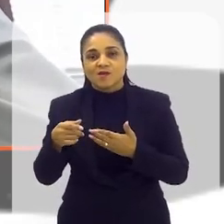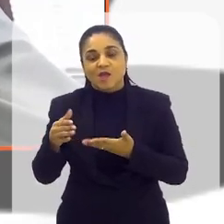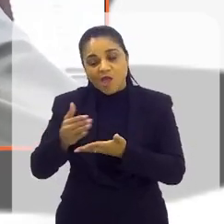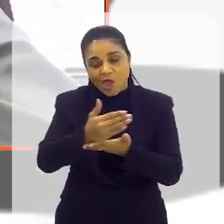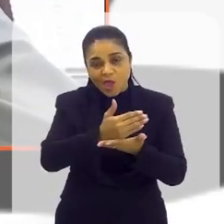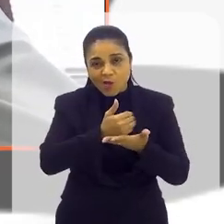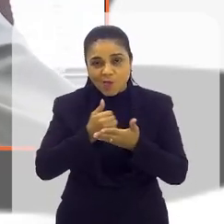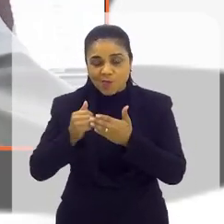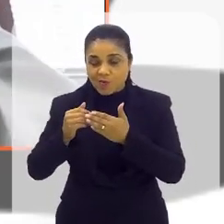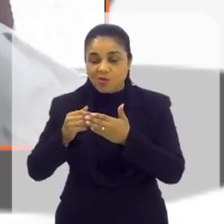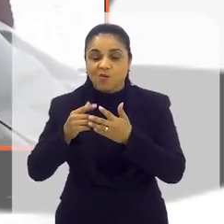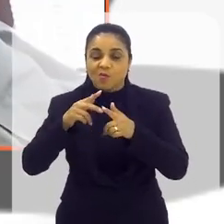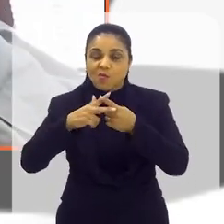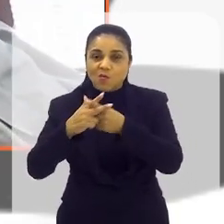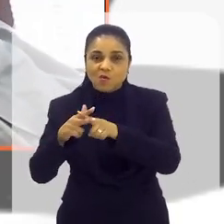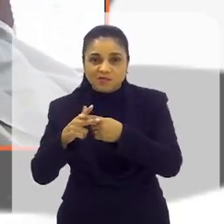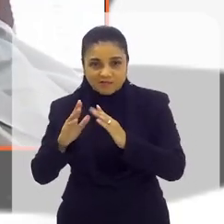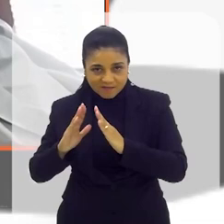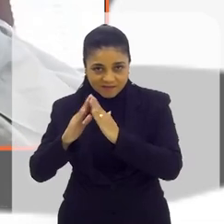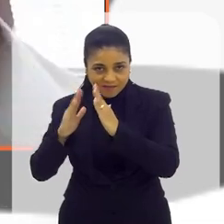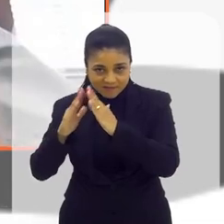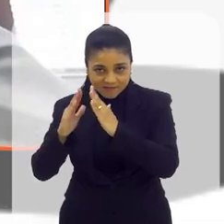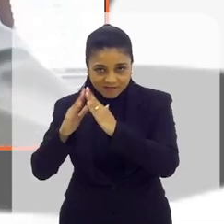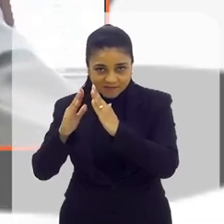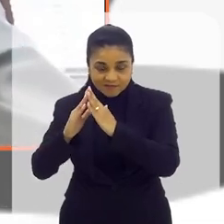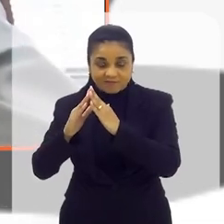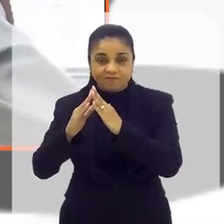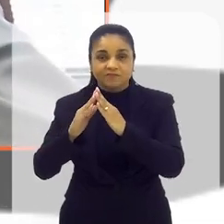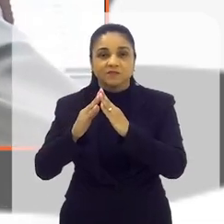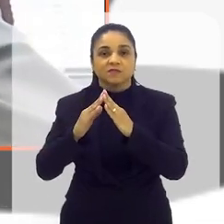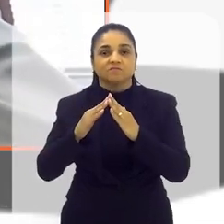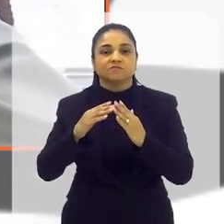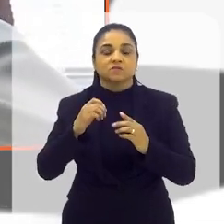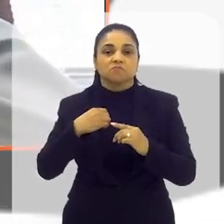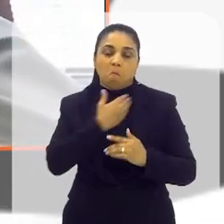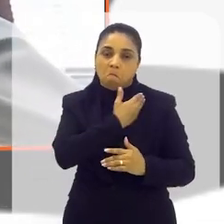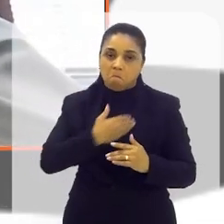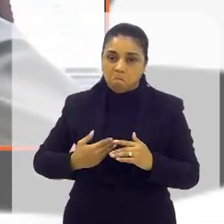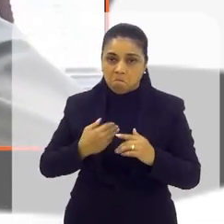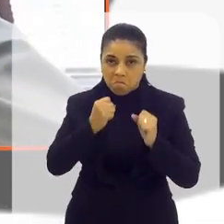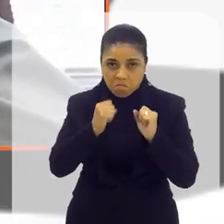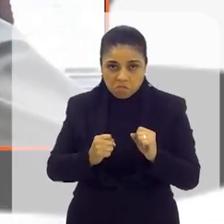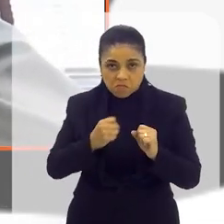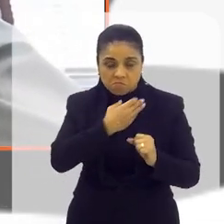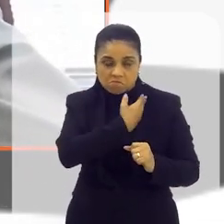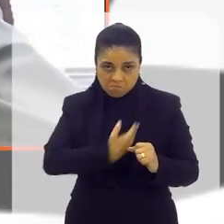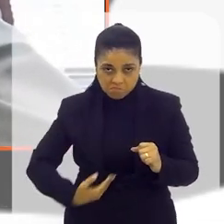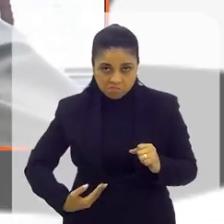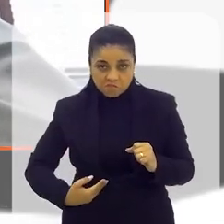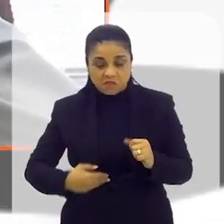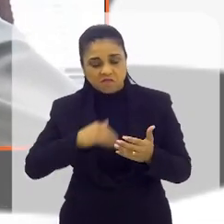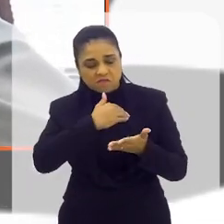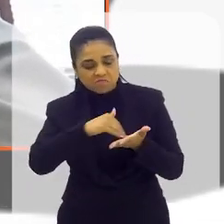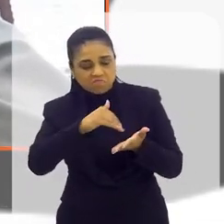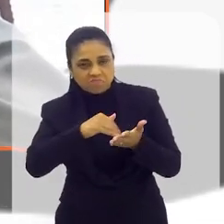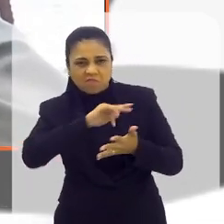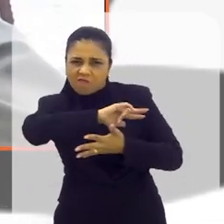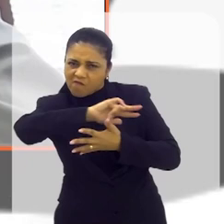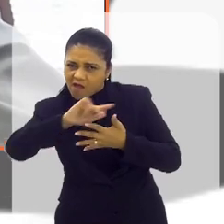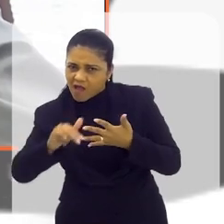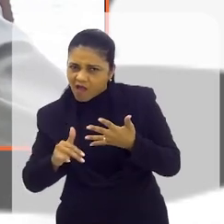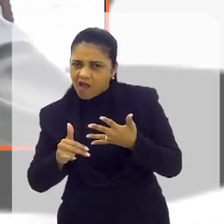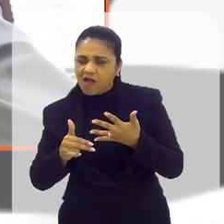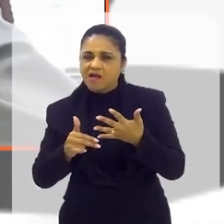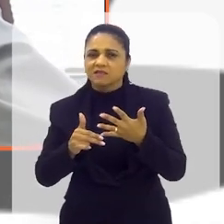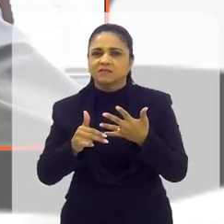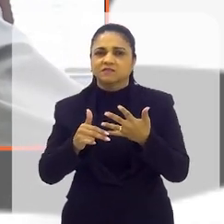Recuperando a Casa, a gente via no poder público que várias secretarias,